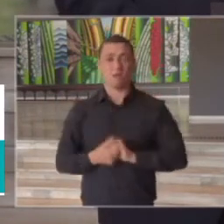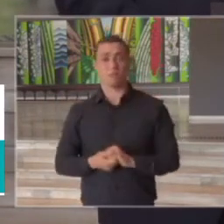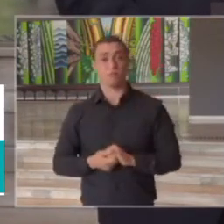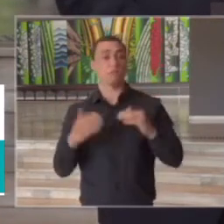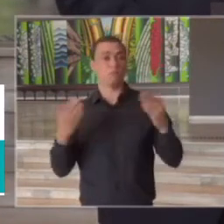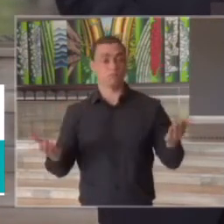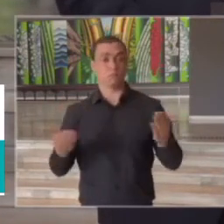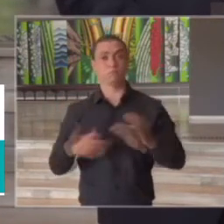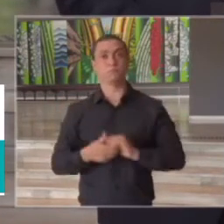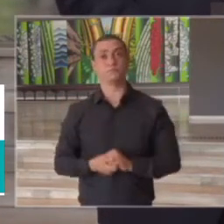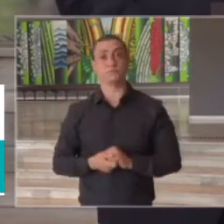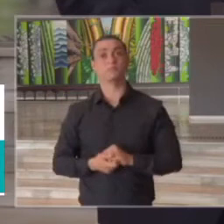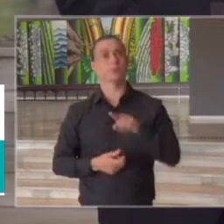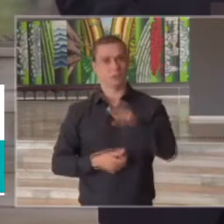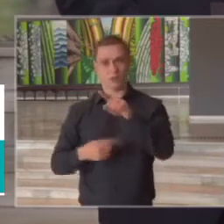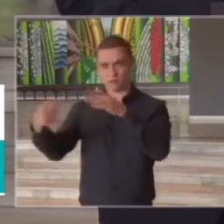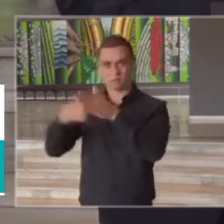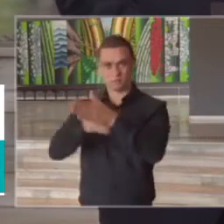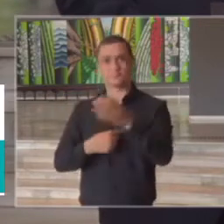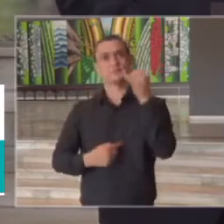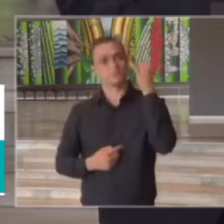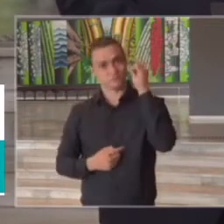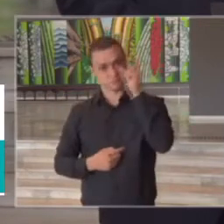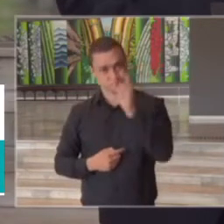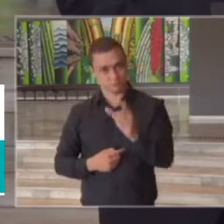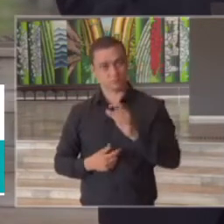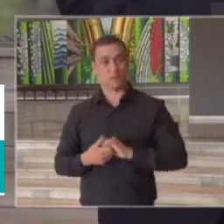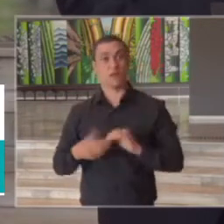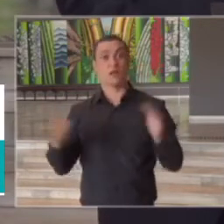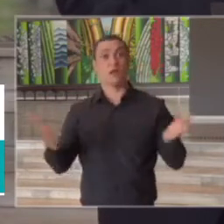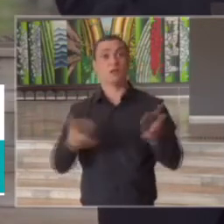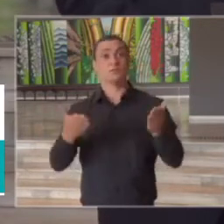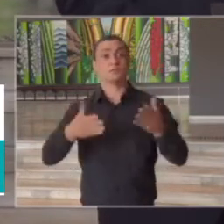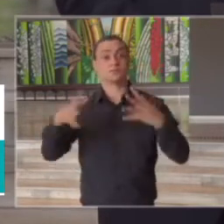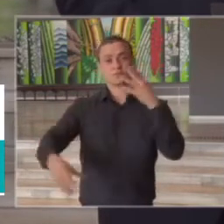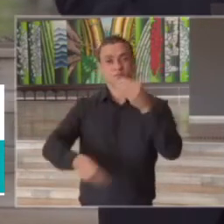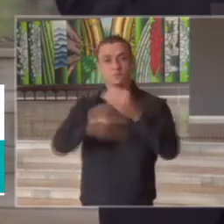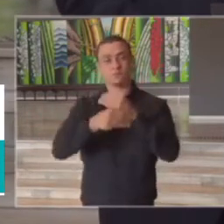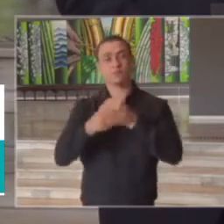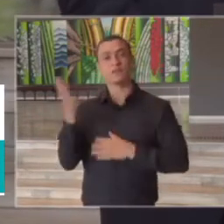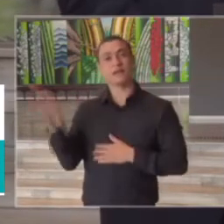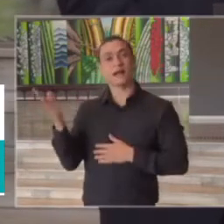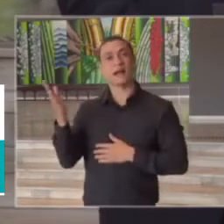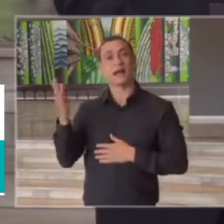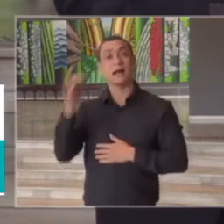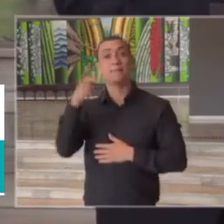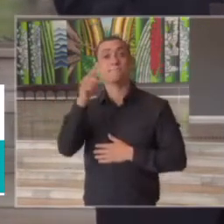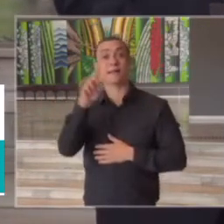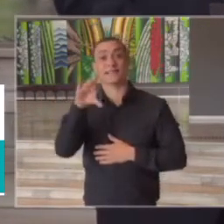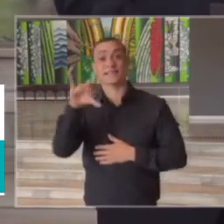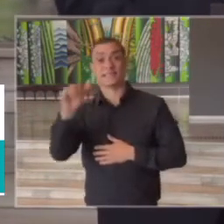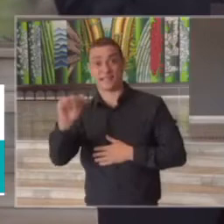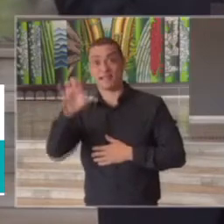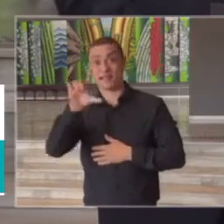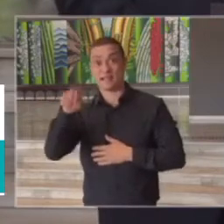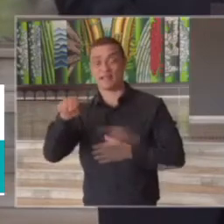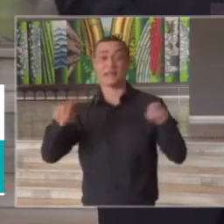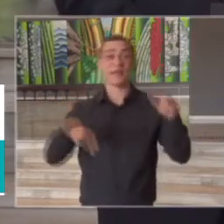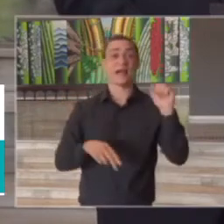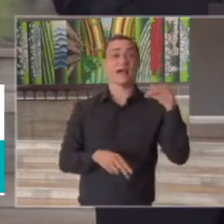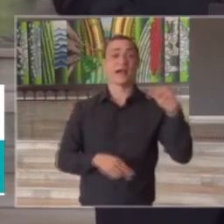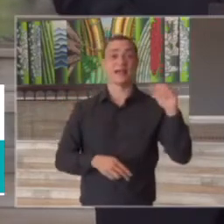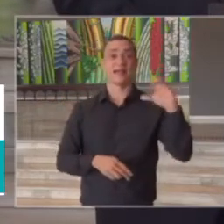bastante pertinente a sua pergunta e agora a complementação será feita pela Patrícia Ellen e pela